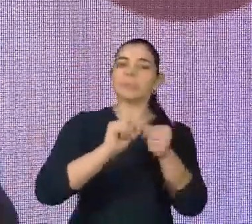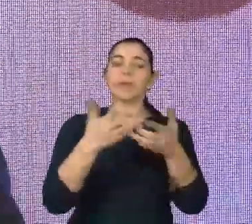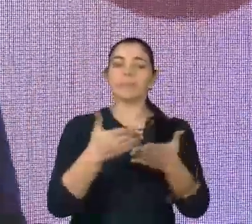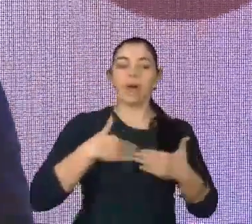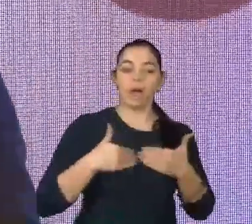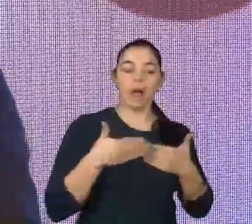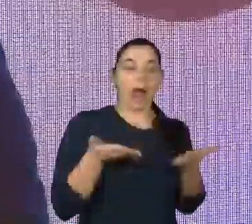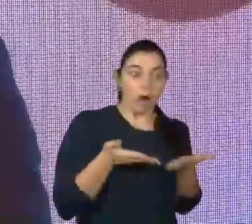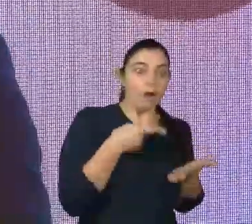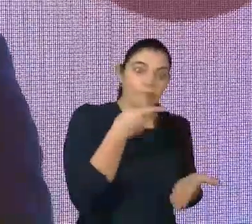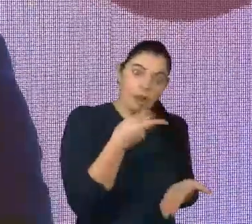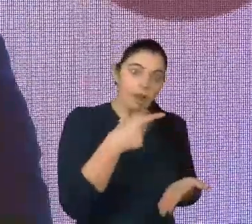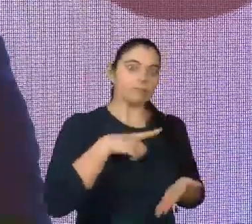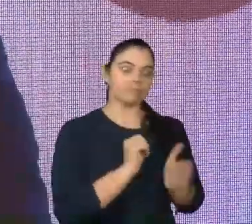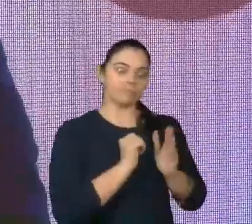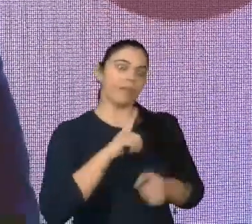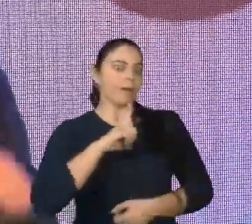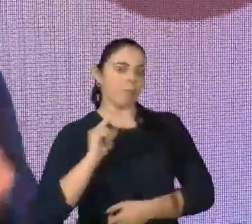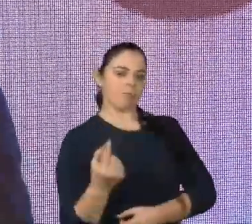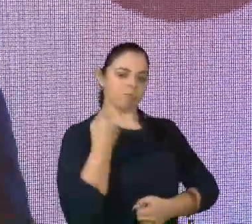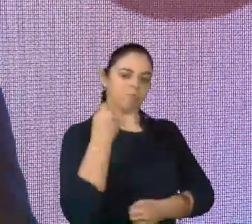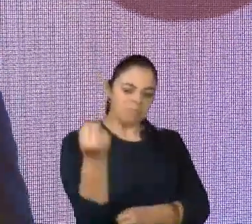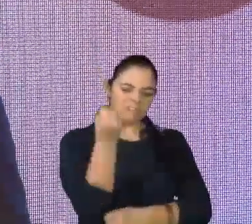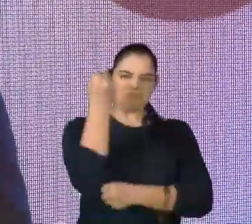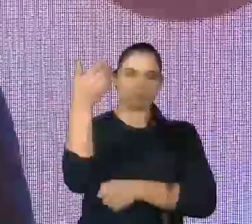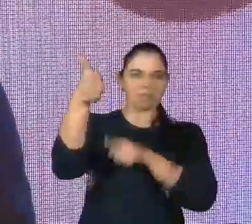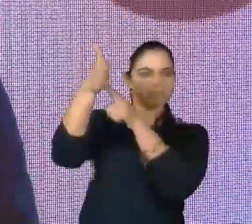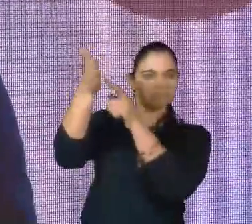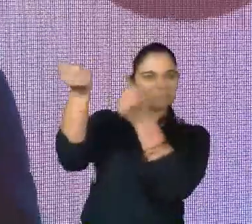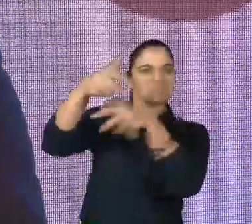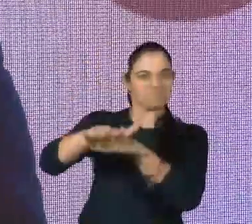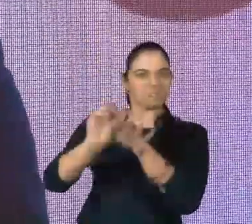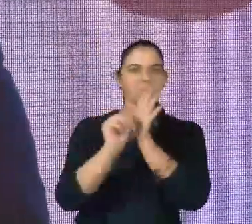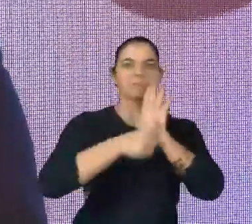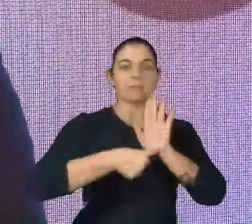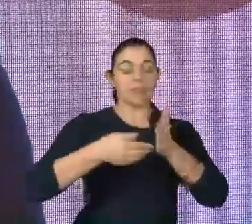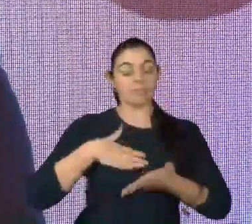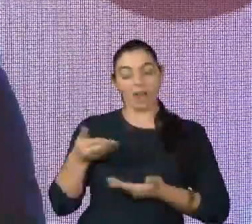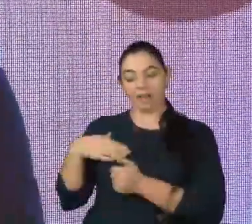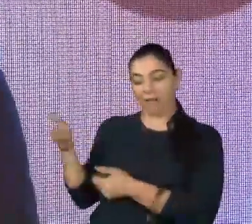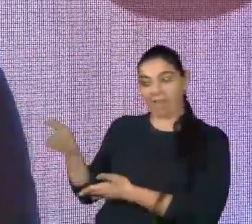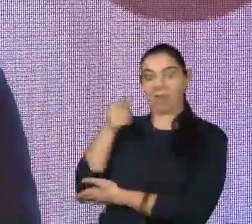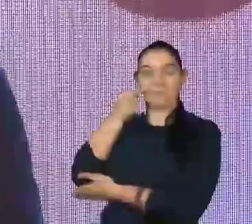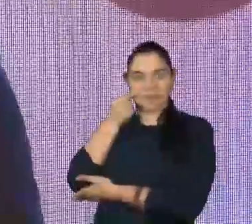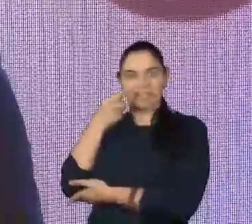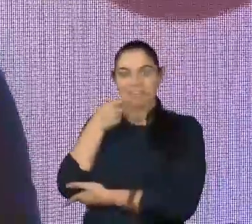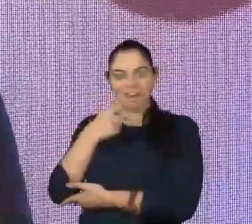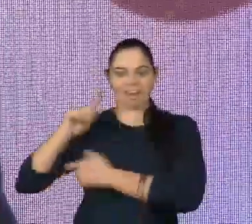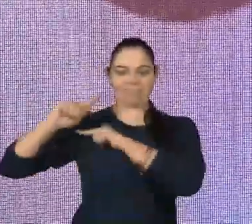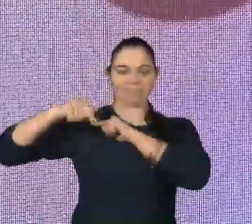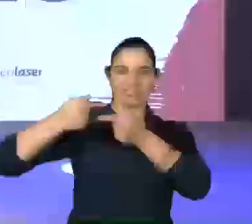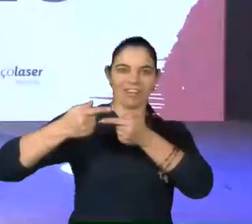abrir agora com alguém que também é autodefensor e que está aqui hoje nos bastidores do congresso, genética não é